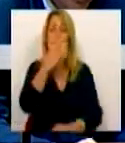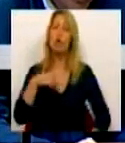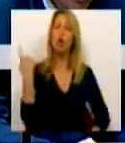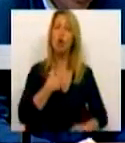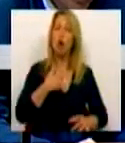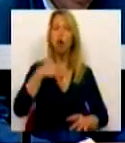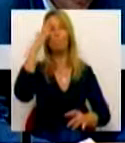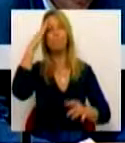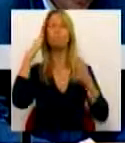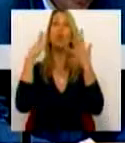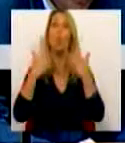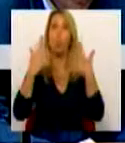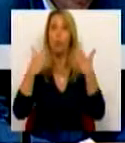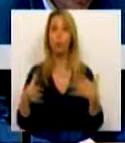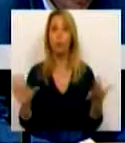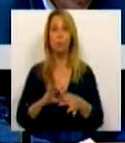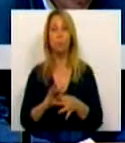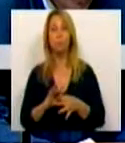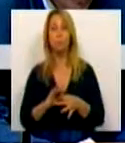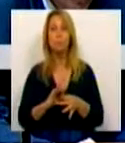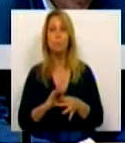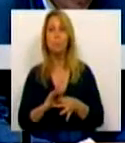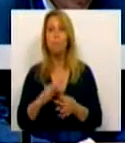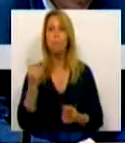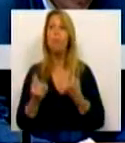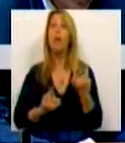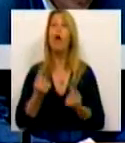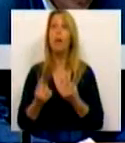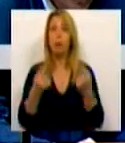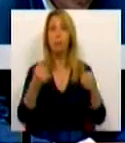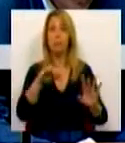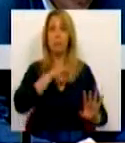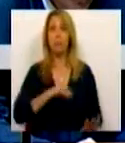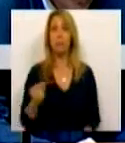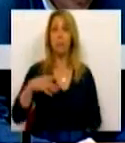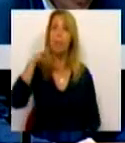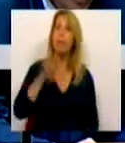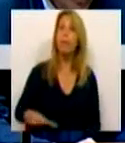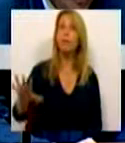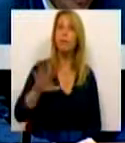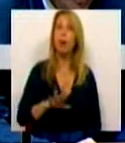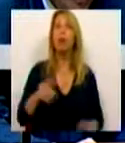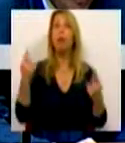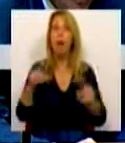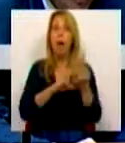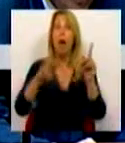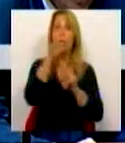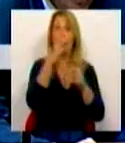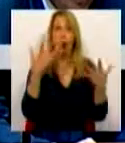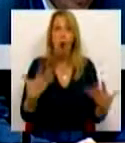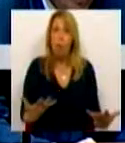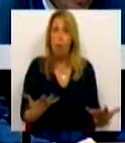contas relativamente a alguém que tinha o salário mínimo nacional e obtém este aumento agora,